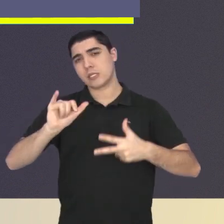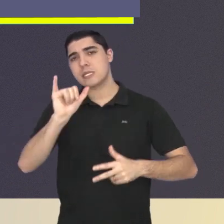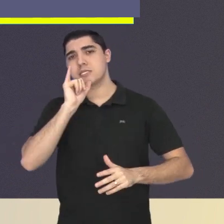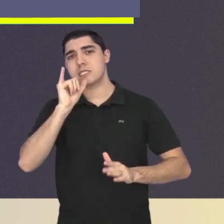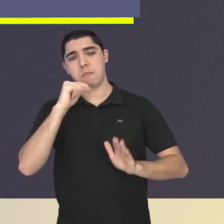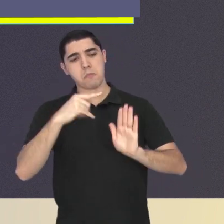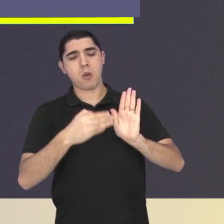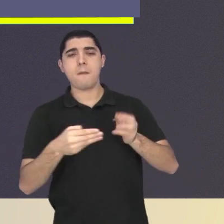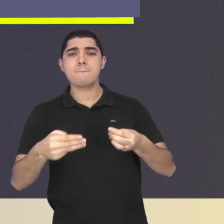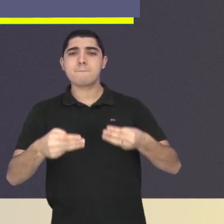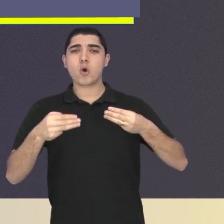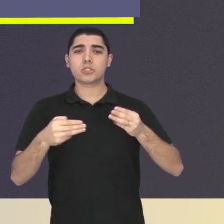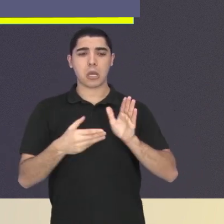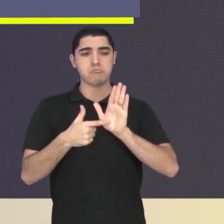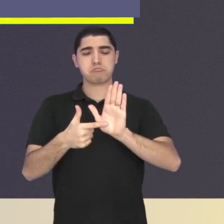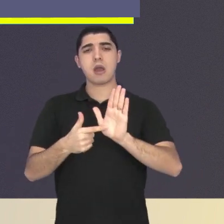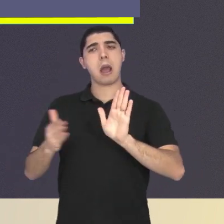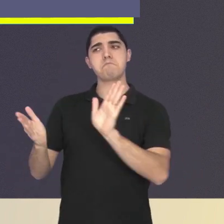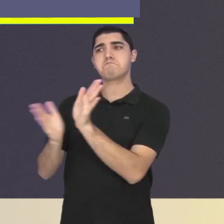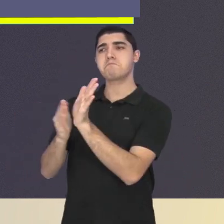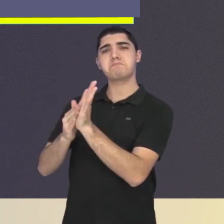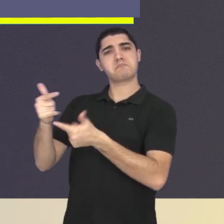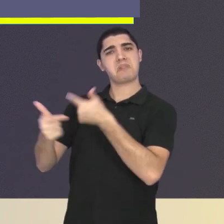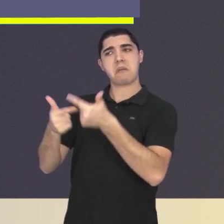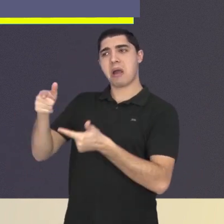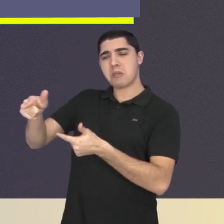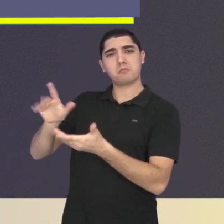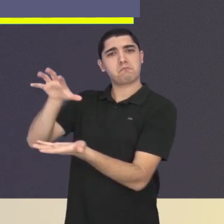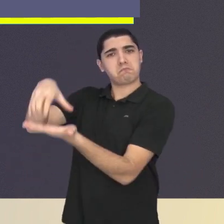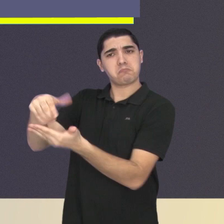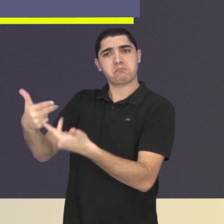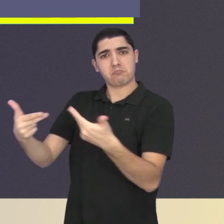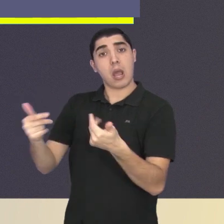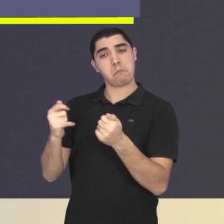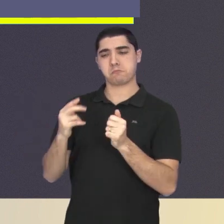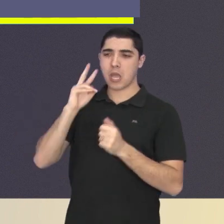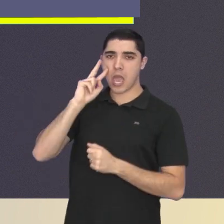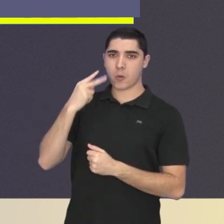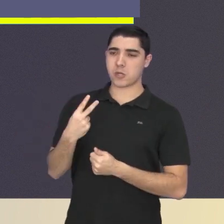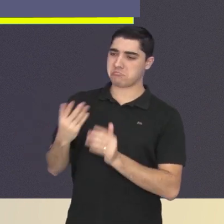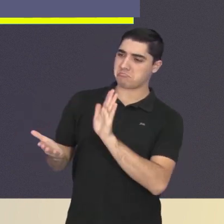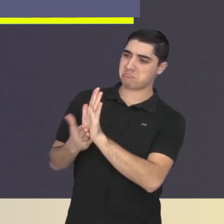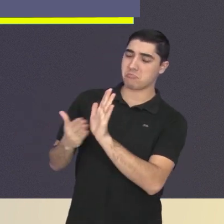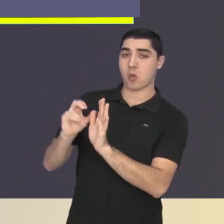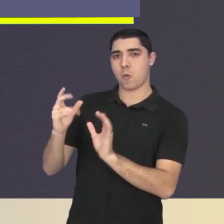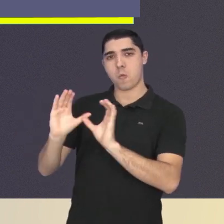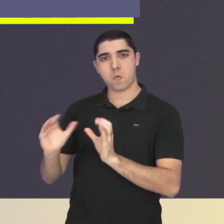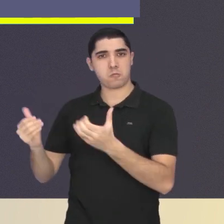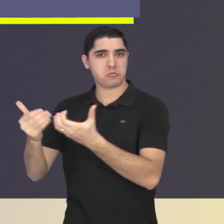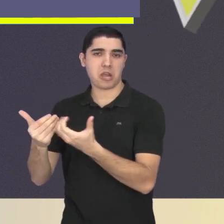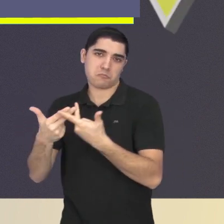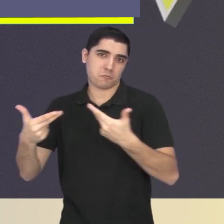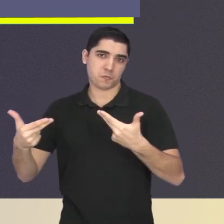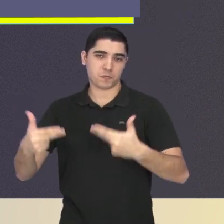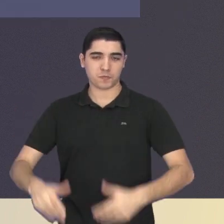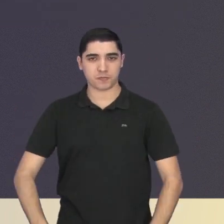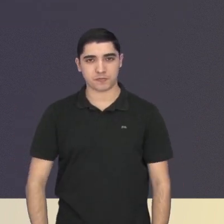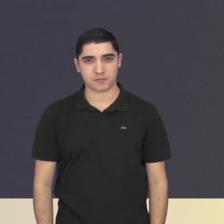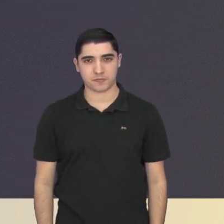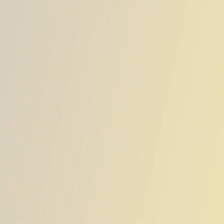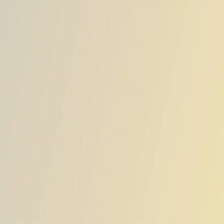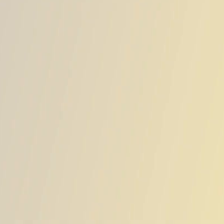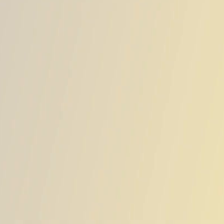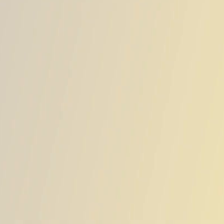Por exemplo, uma moção de aplauso pode exaltar o trabalho desenvolvido por uma entidade ou pessoa em prol da comunidade e do